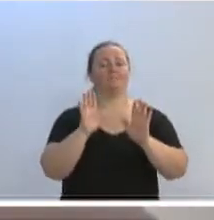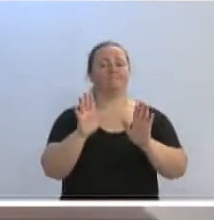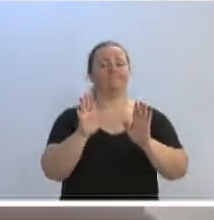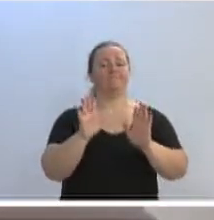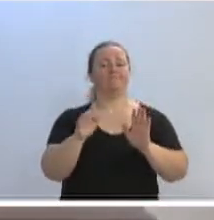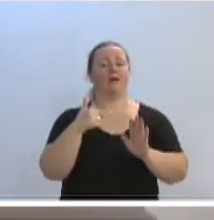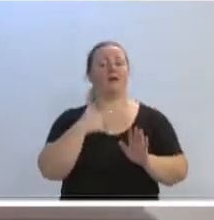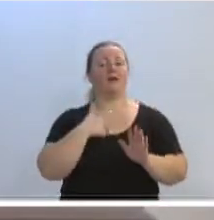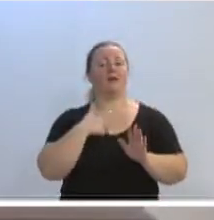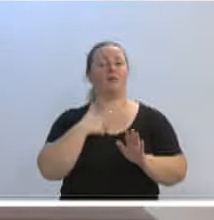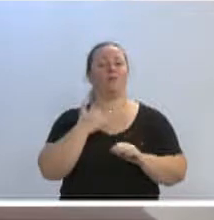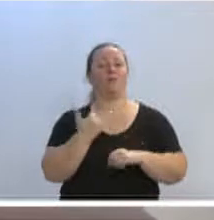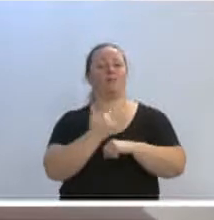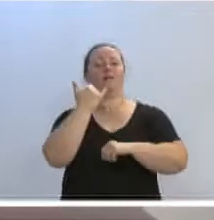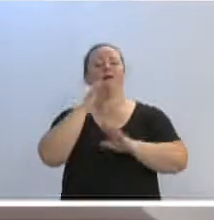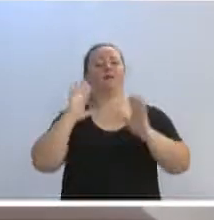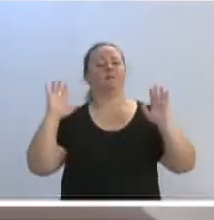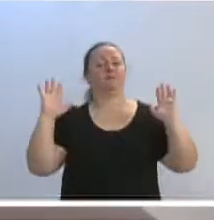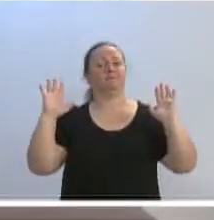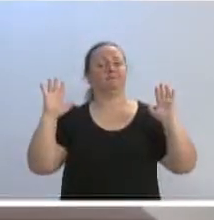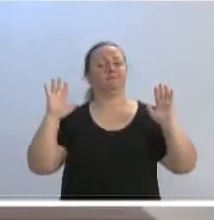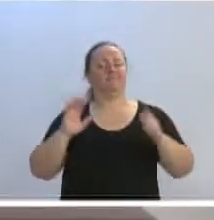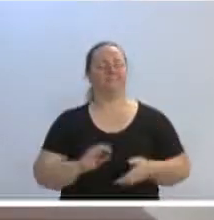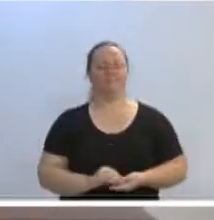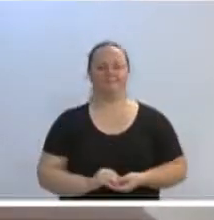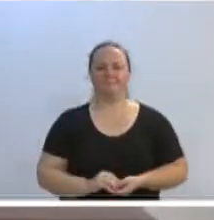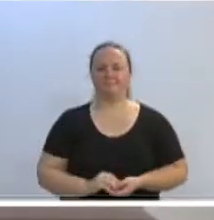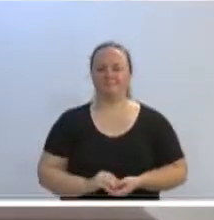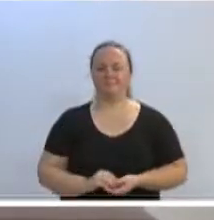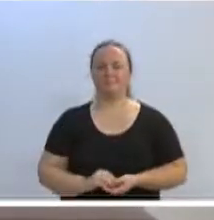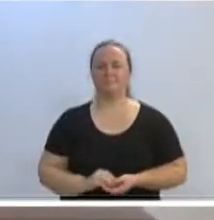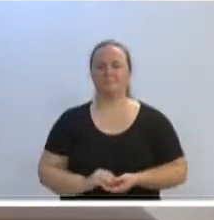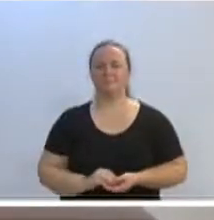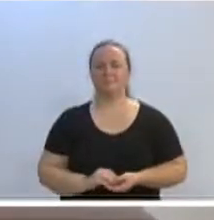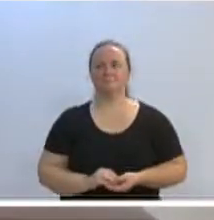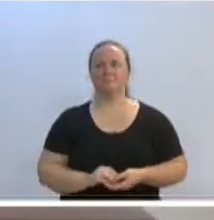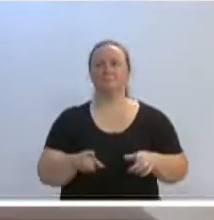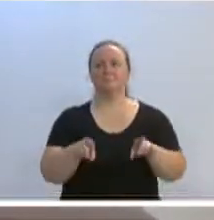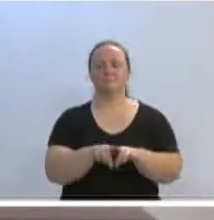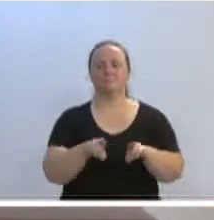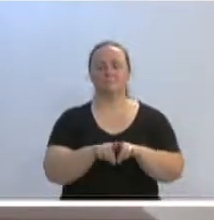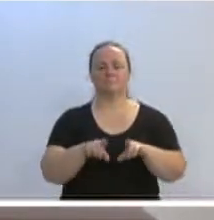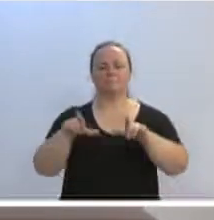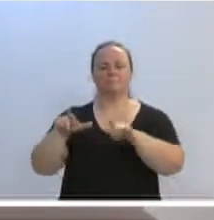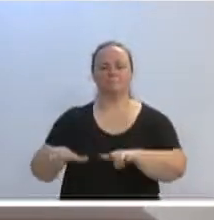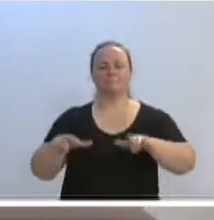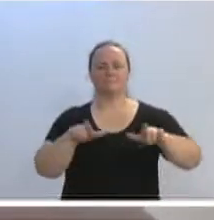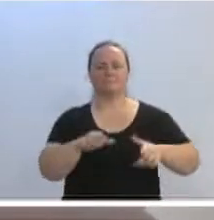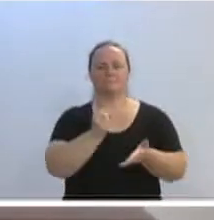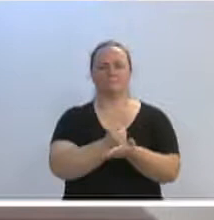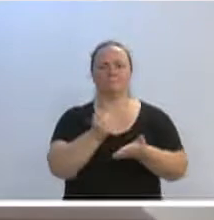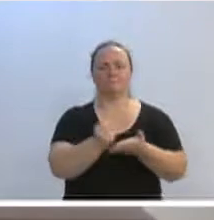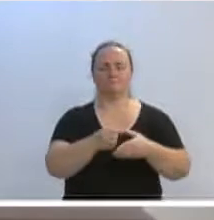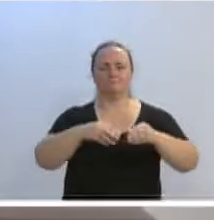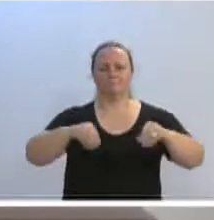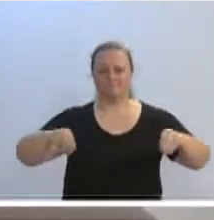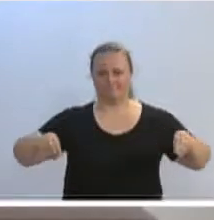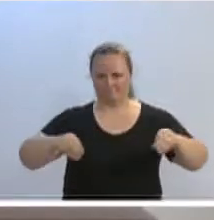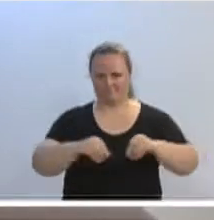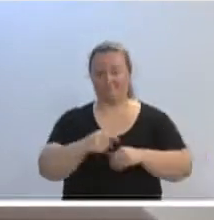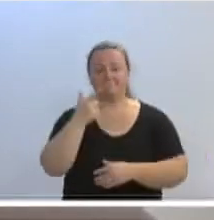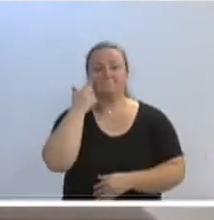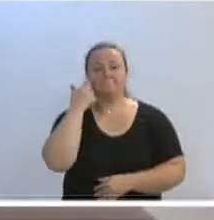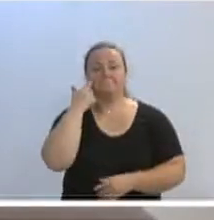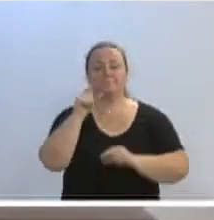então, tem todo o nosso apoio. Dando continuidade, queria falar um pouco de regularização fundiária. Vamos ver agora o que fará ou não